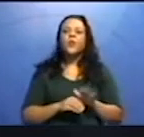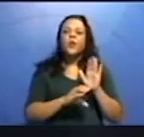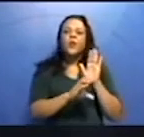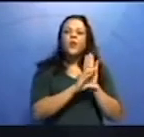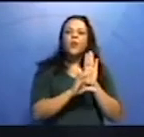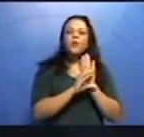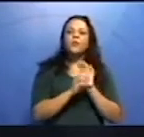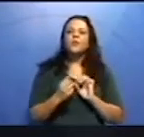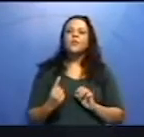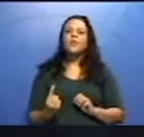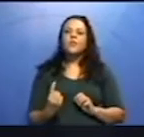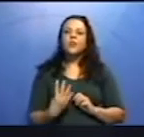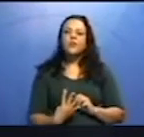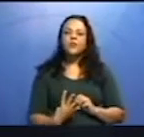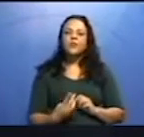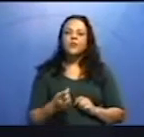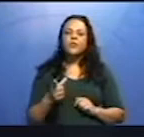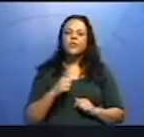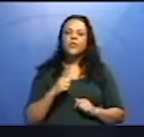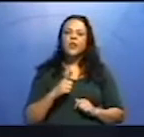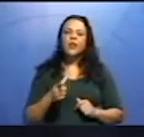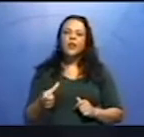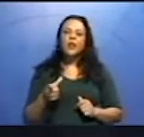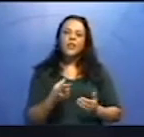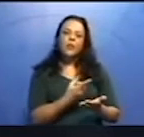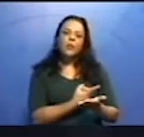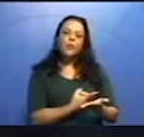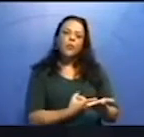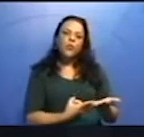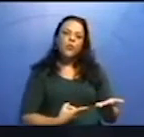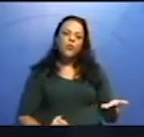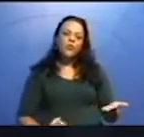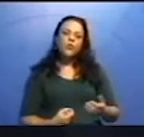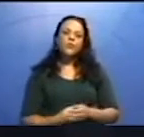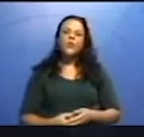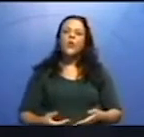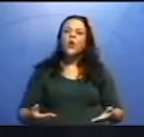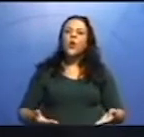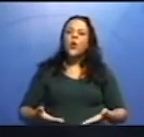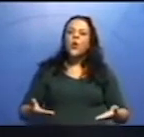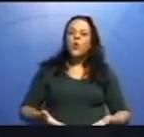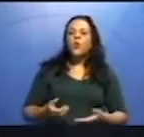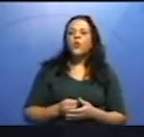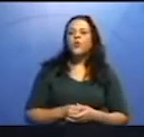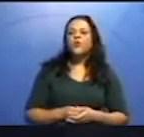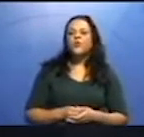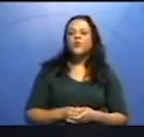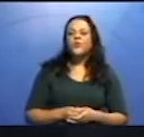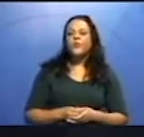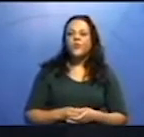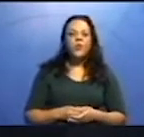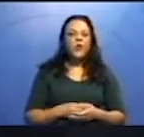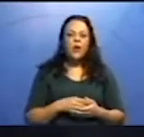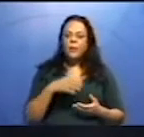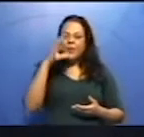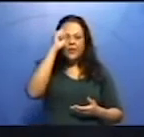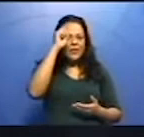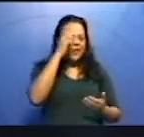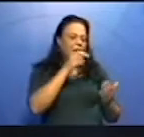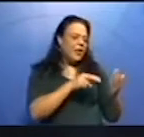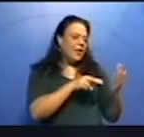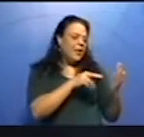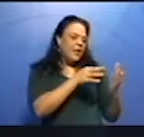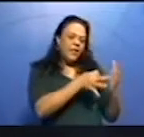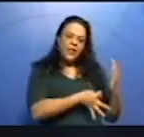14, que vocês têm no material didático de vocês, e hoje, nessa aula, nós não vamos trabalhar nem produção de texto, nem leitura. Nós vamos